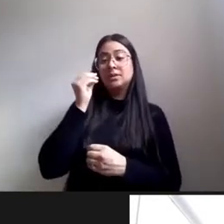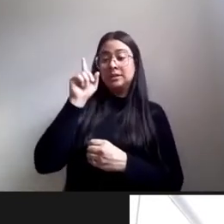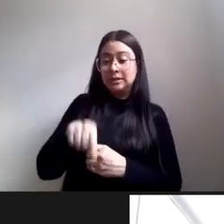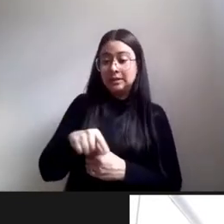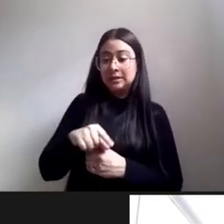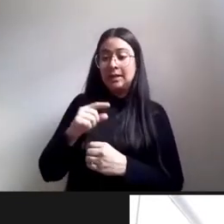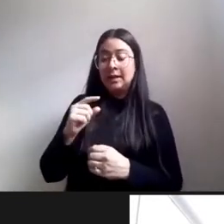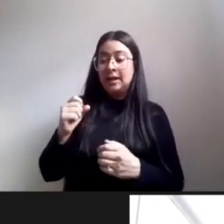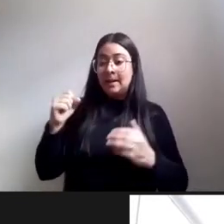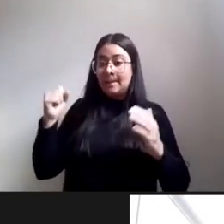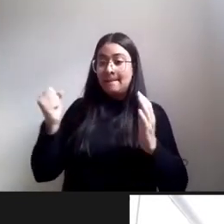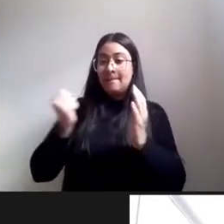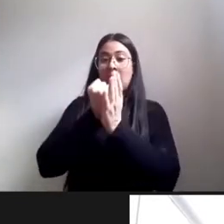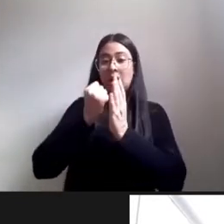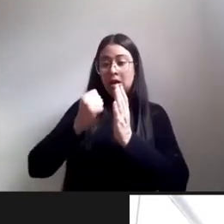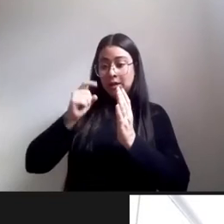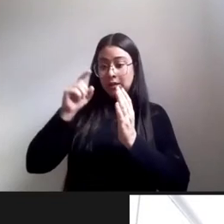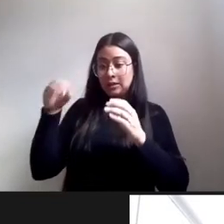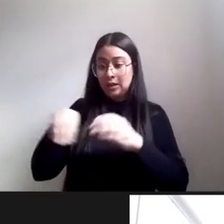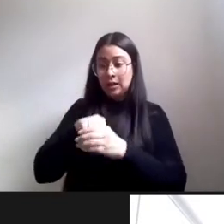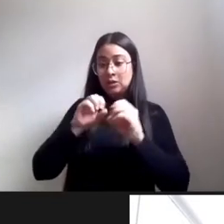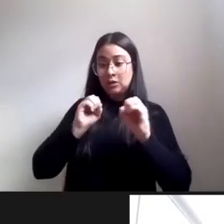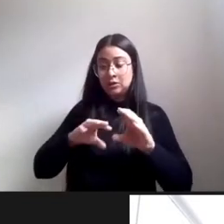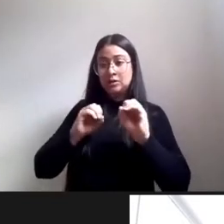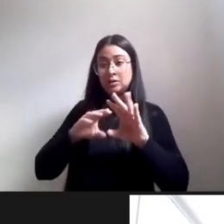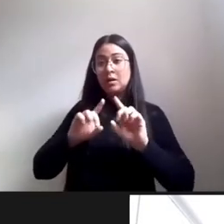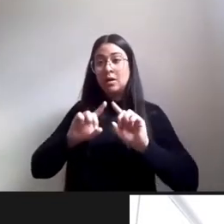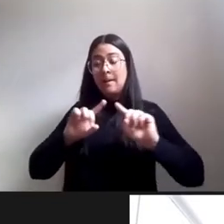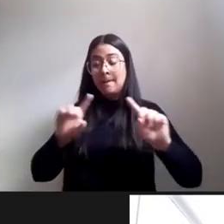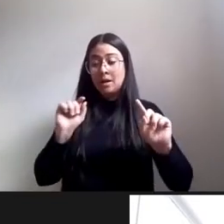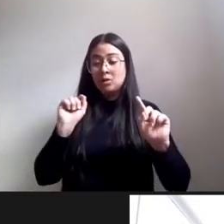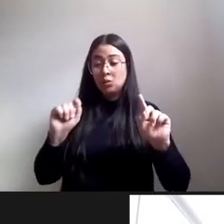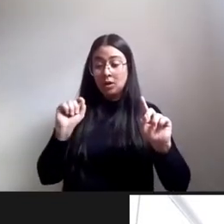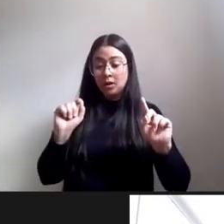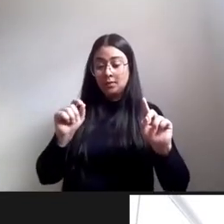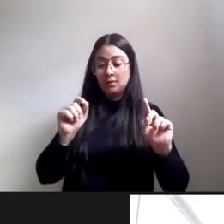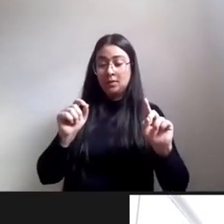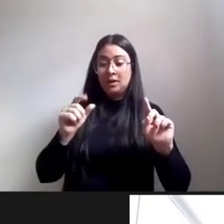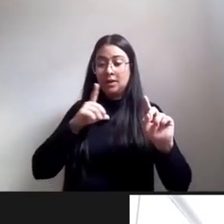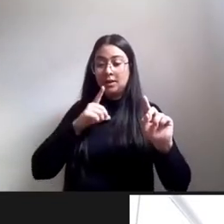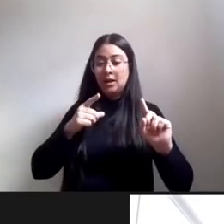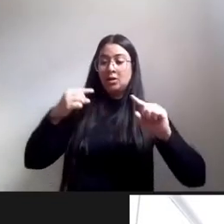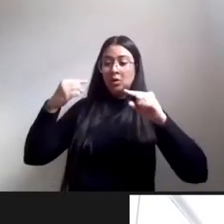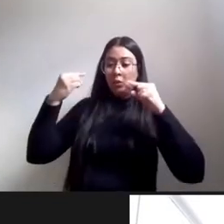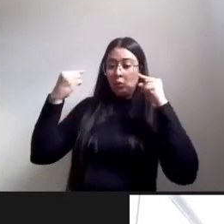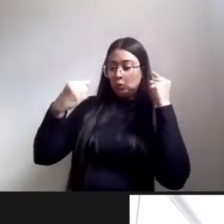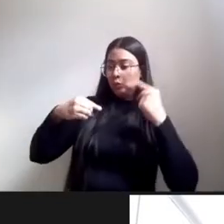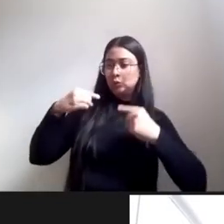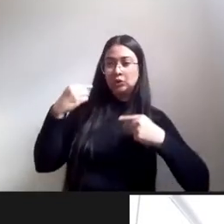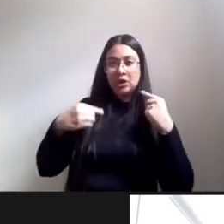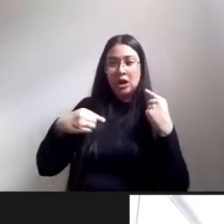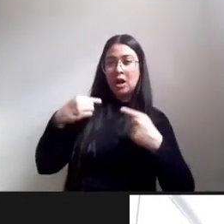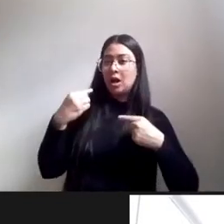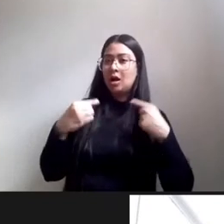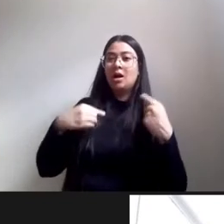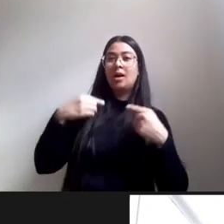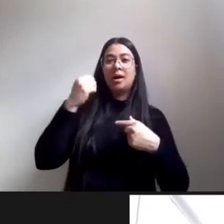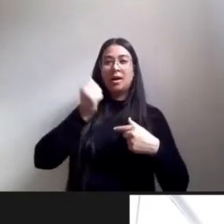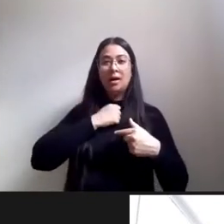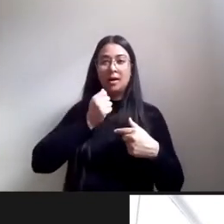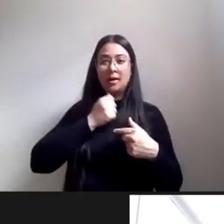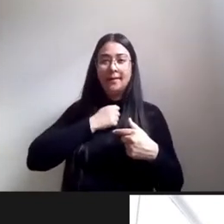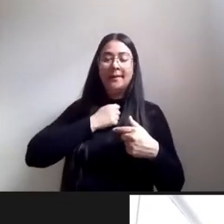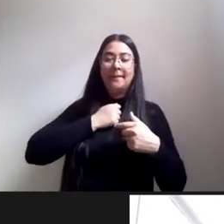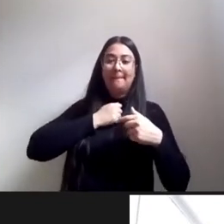na área da educação né mas visto todo o diálogo que a antropologia tem feito né frente